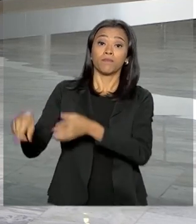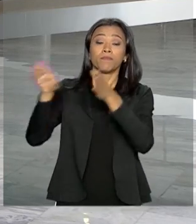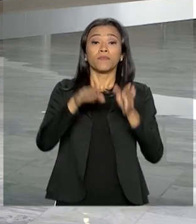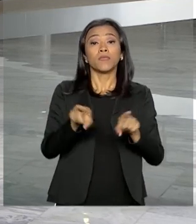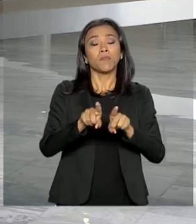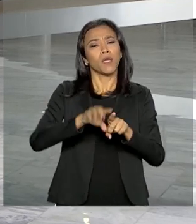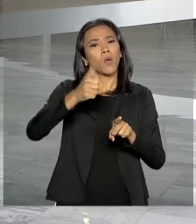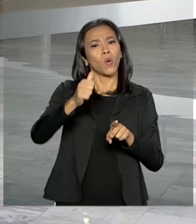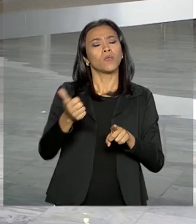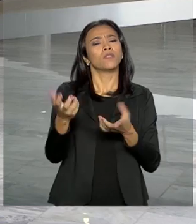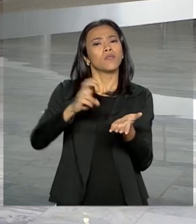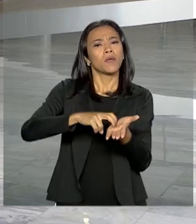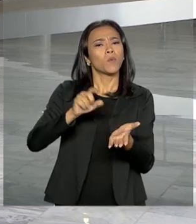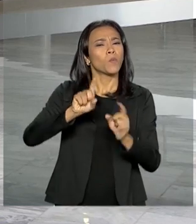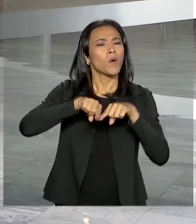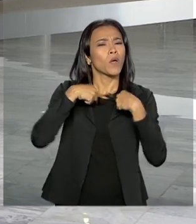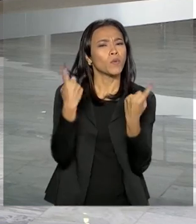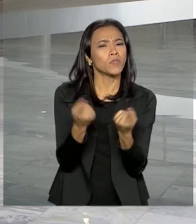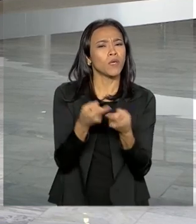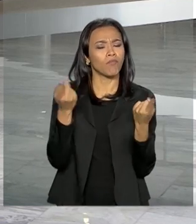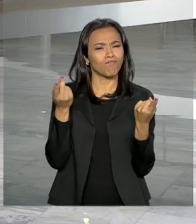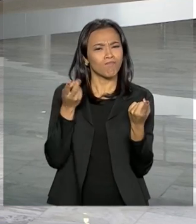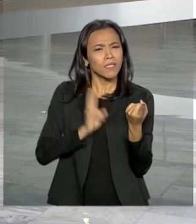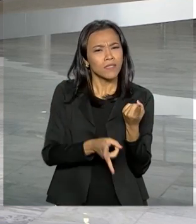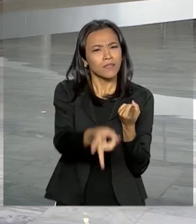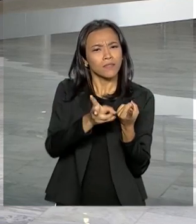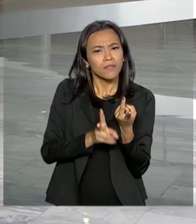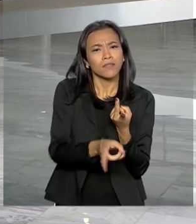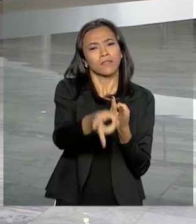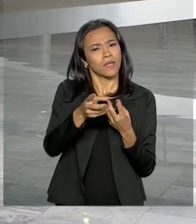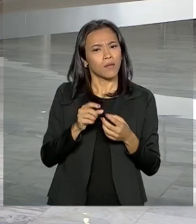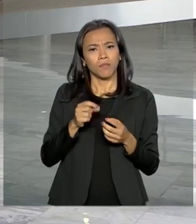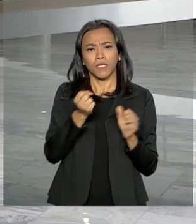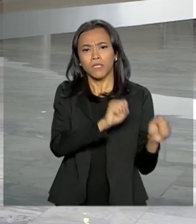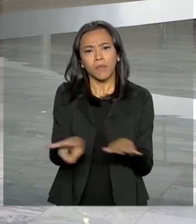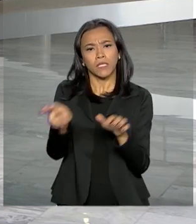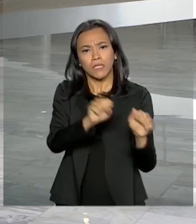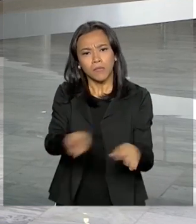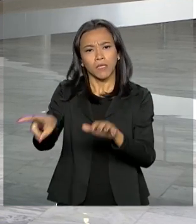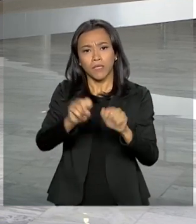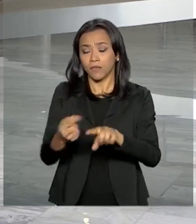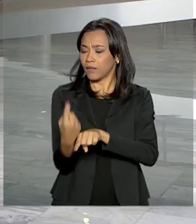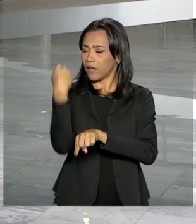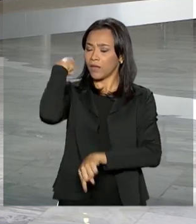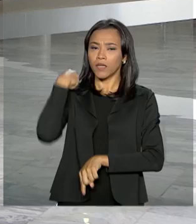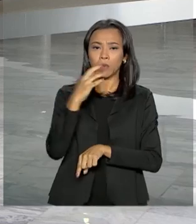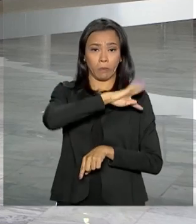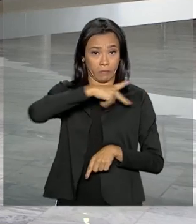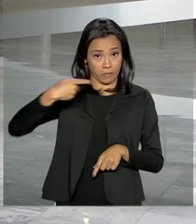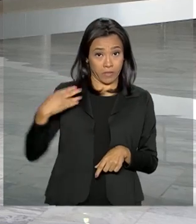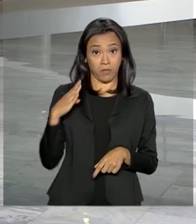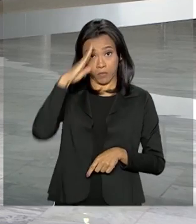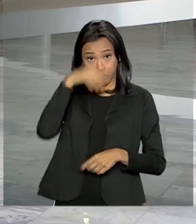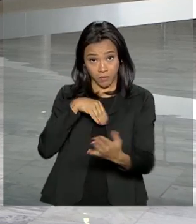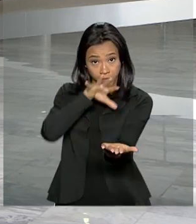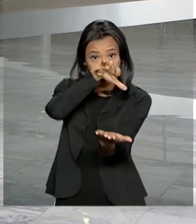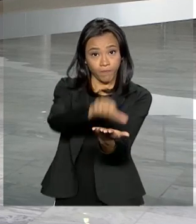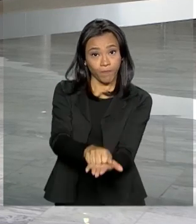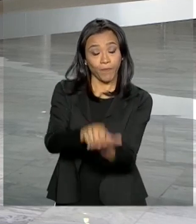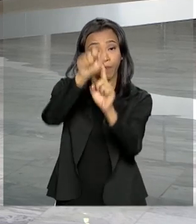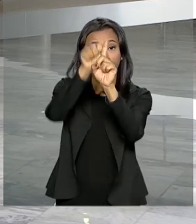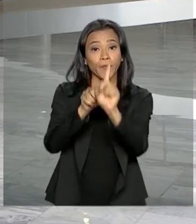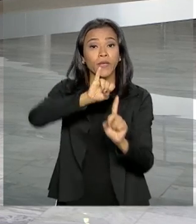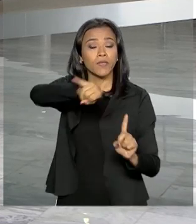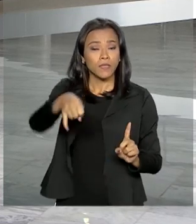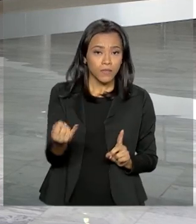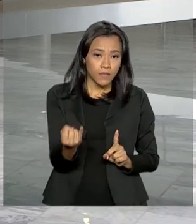Conselho de Governo. Reunião que tem acontecido semanalmente, desde que o presidente Jair Bolsonaro tomou posse em janeiro. E